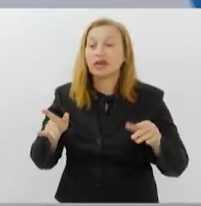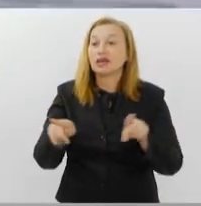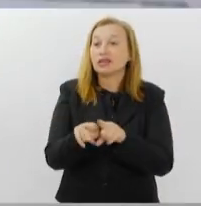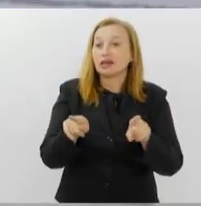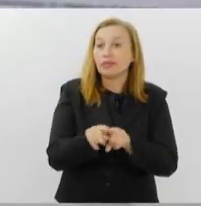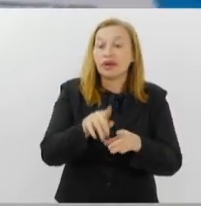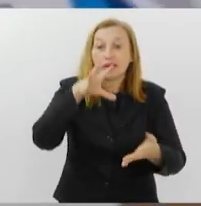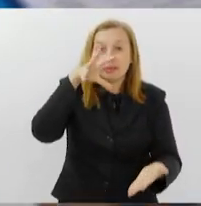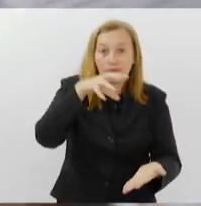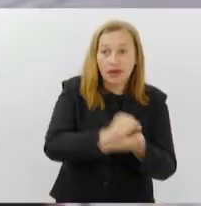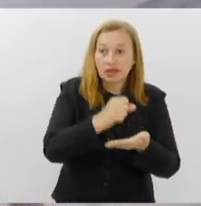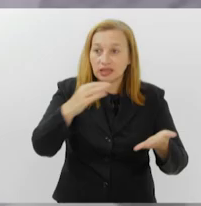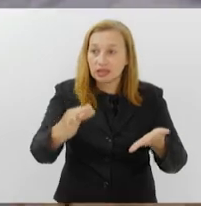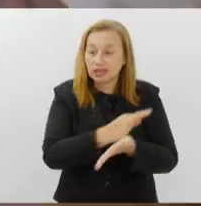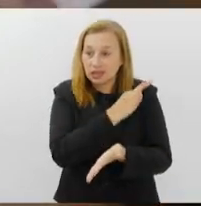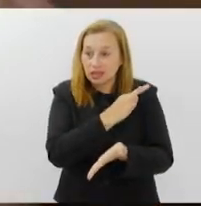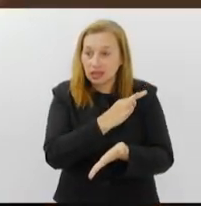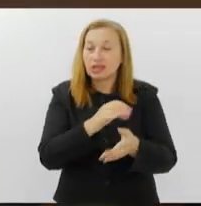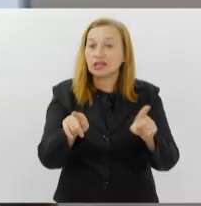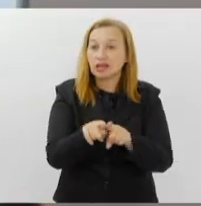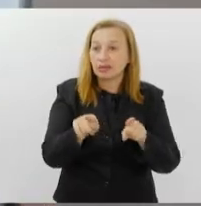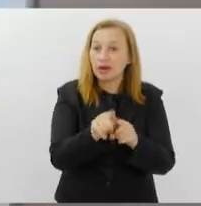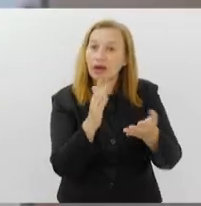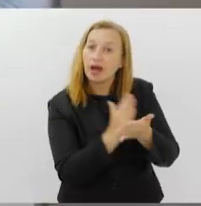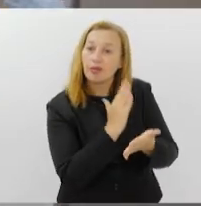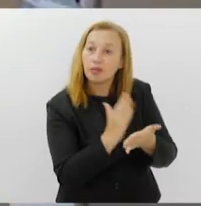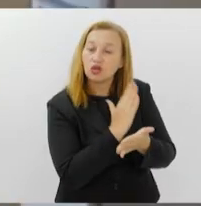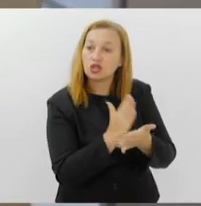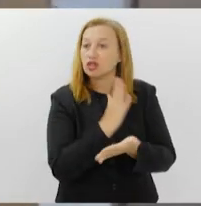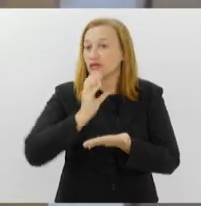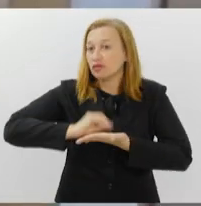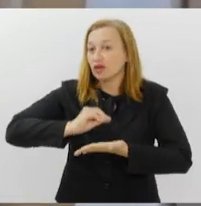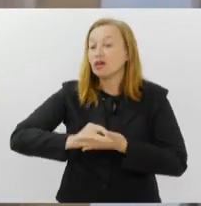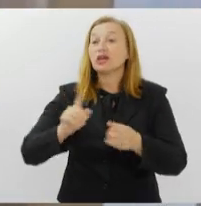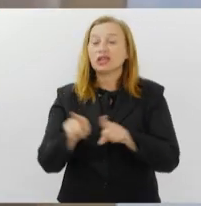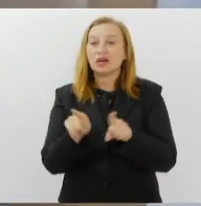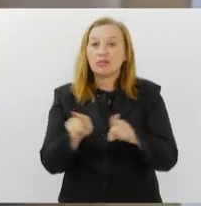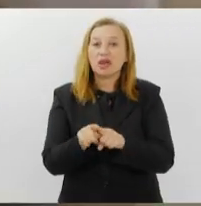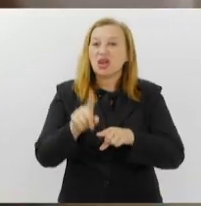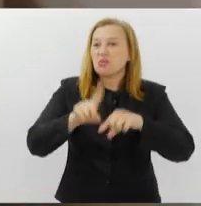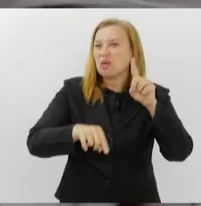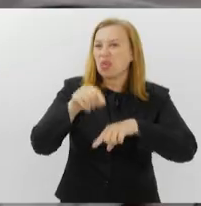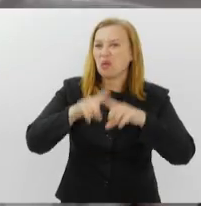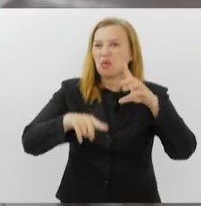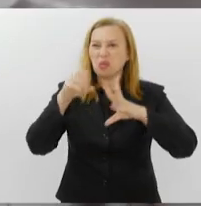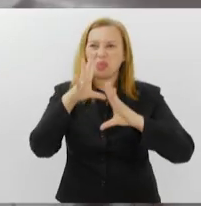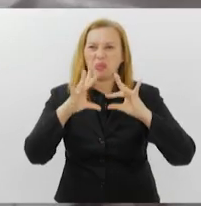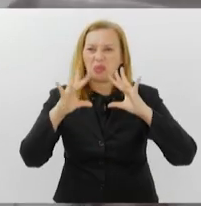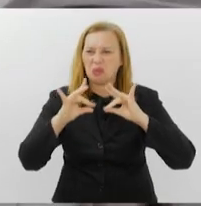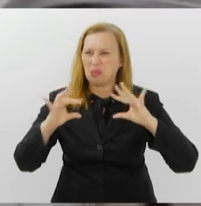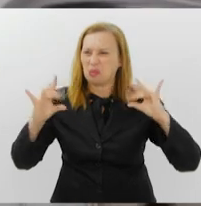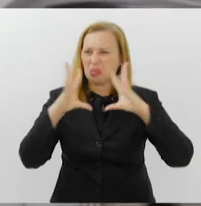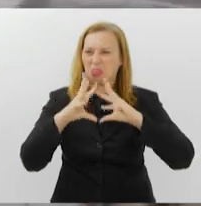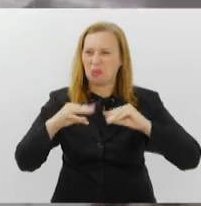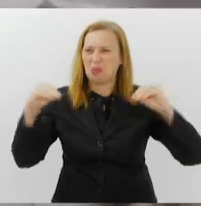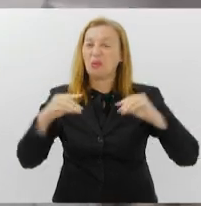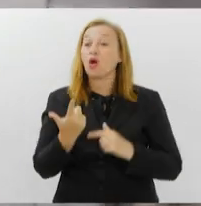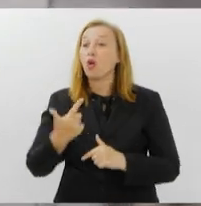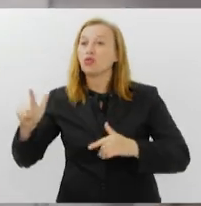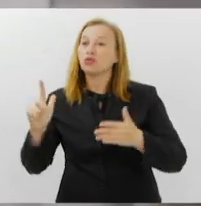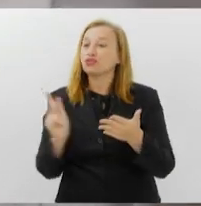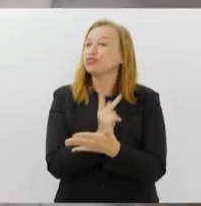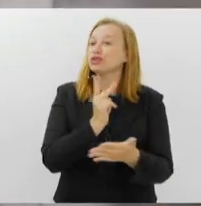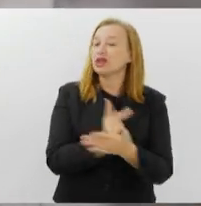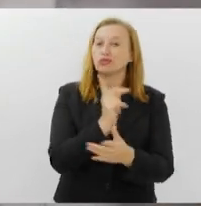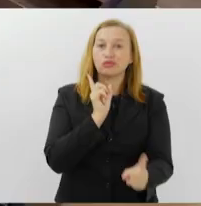matrícula à adesão de apostilas. Além de produtos vencidos nas cantinas, outras práticas incorretas